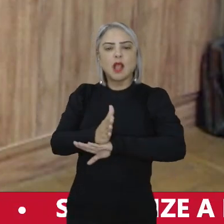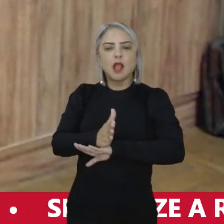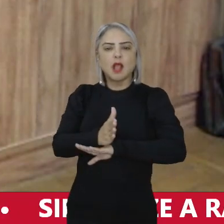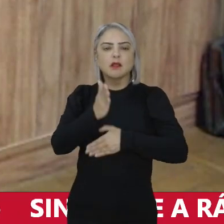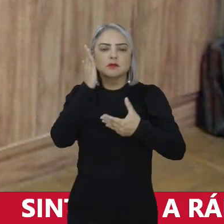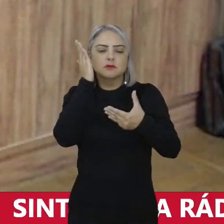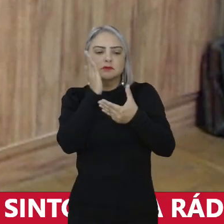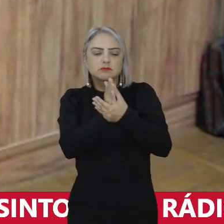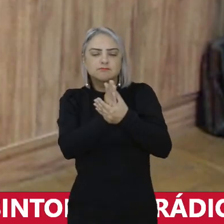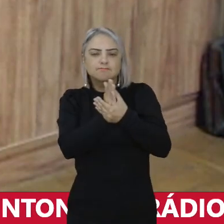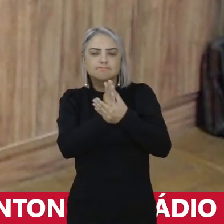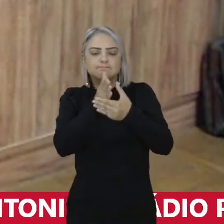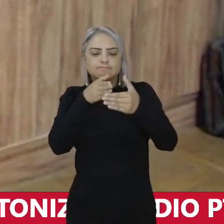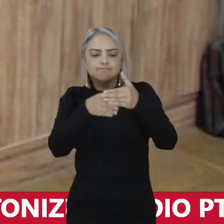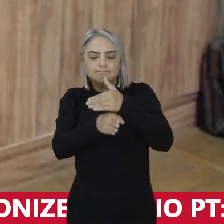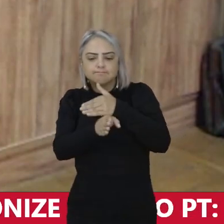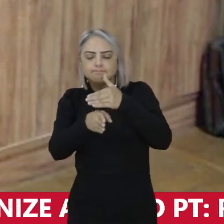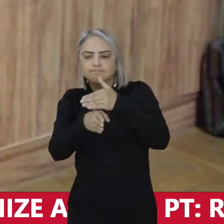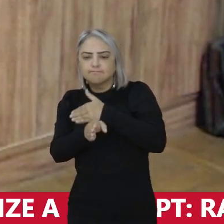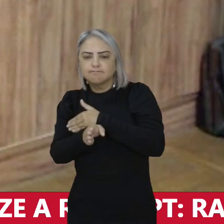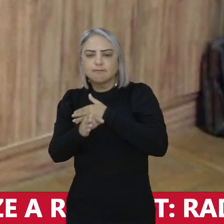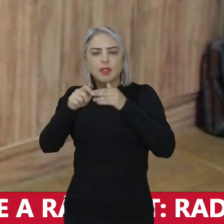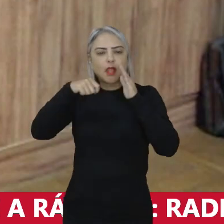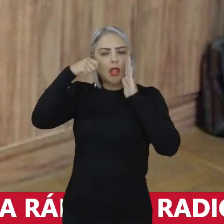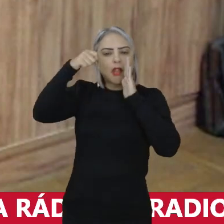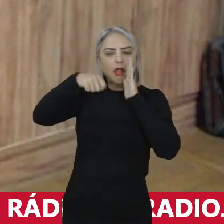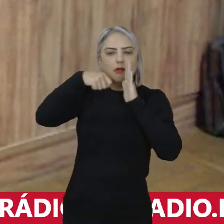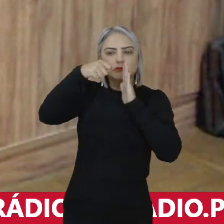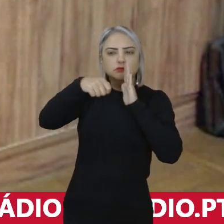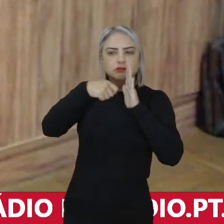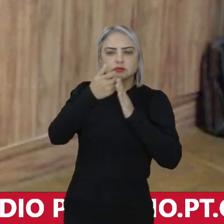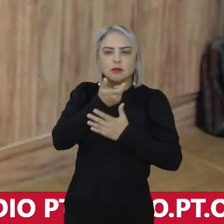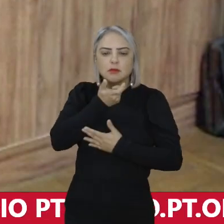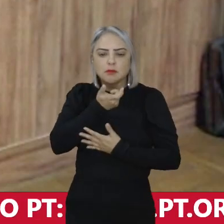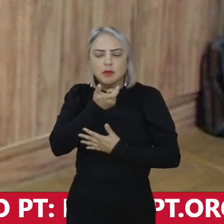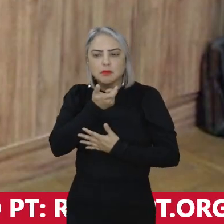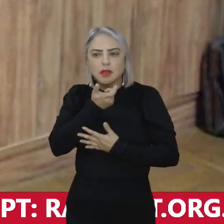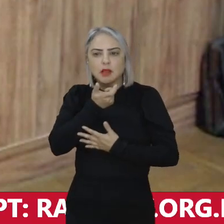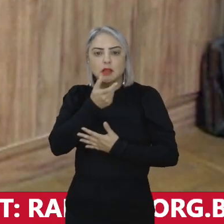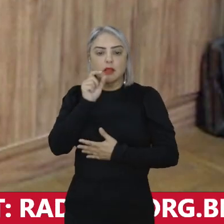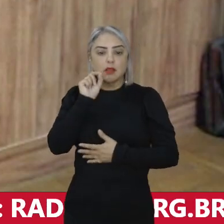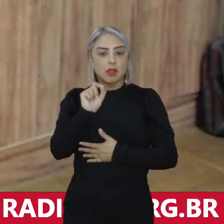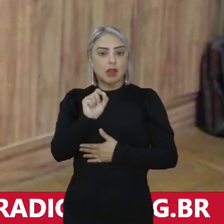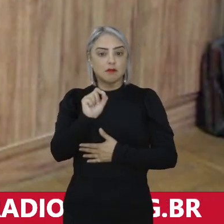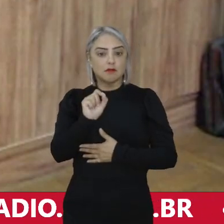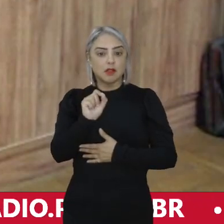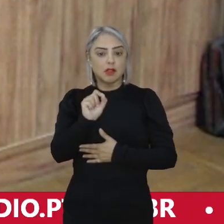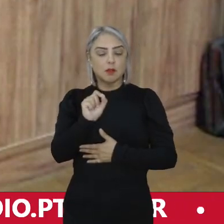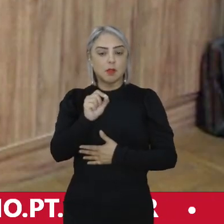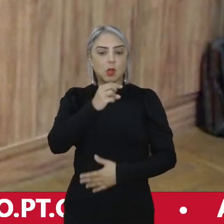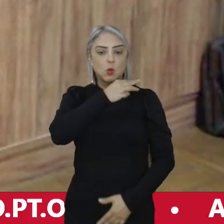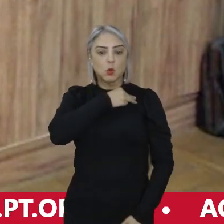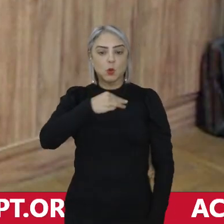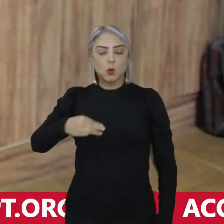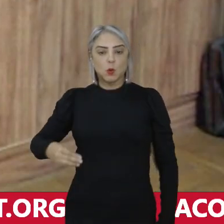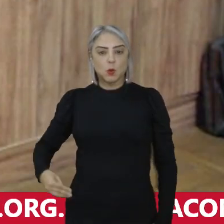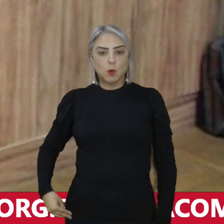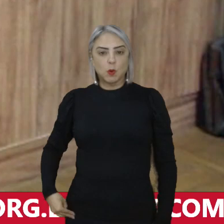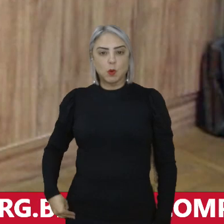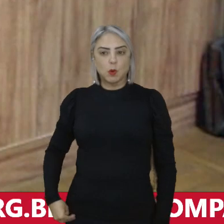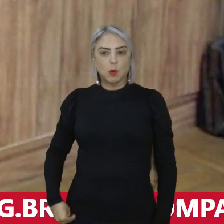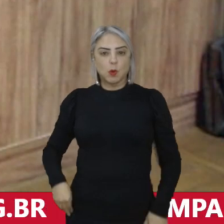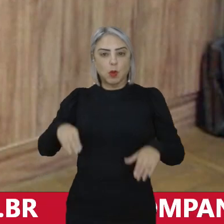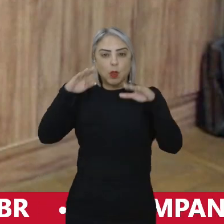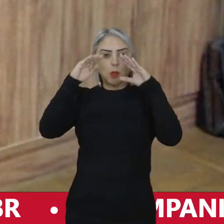arquivos gravados pelos ministros do Supremo